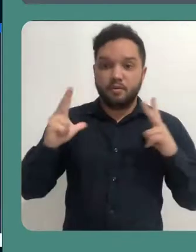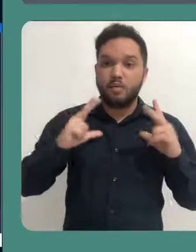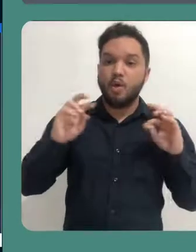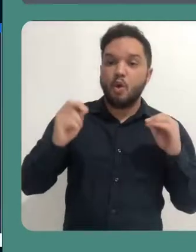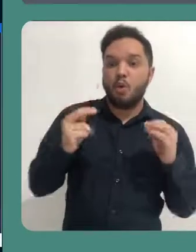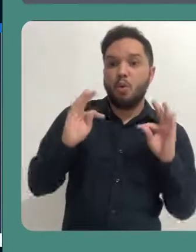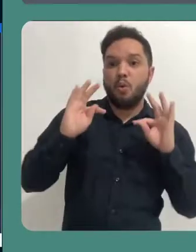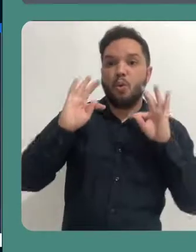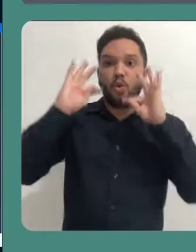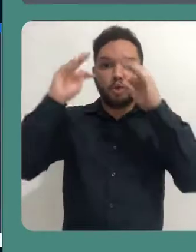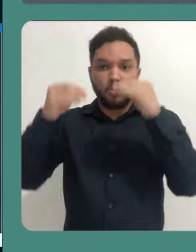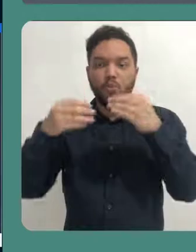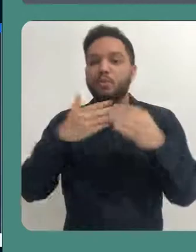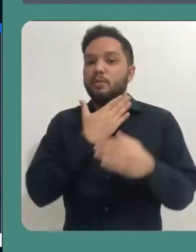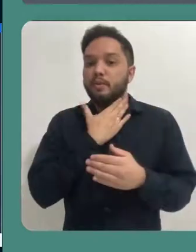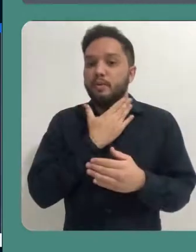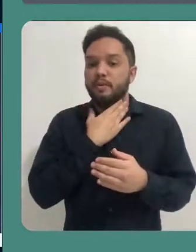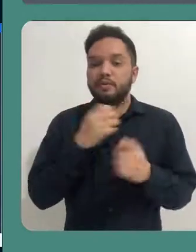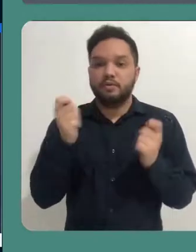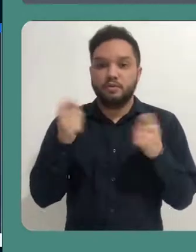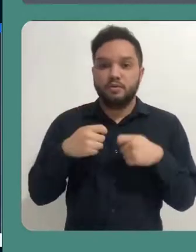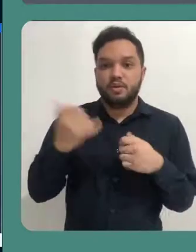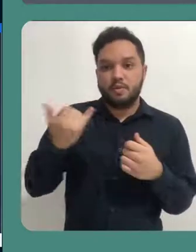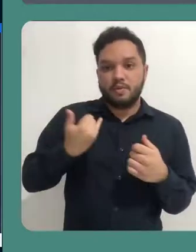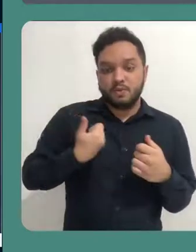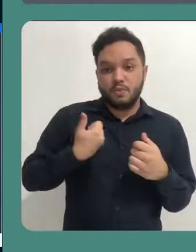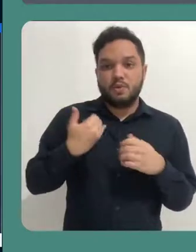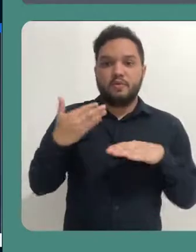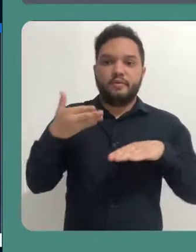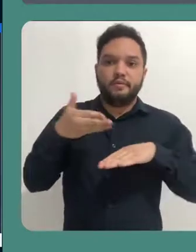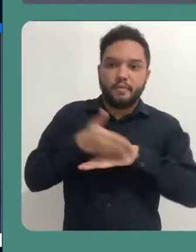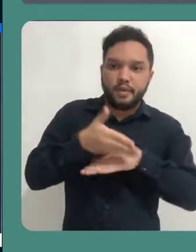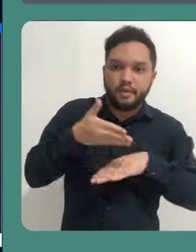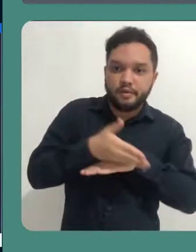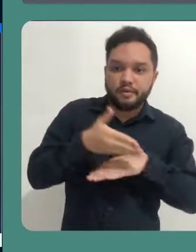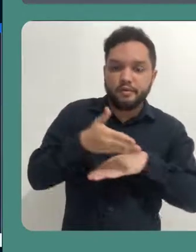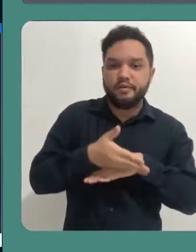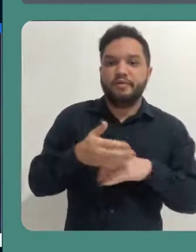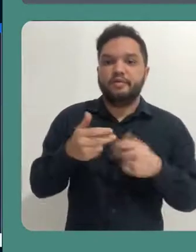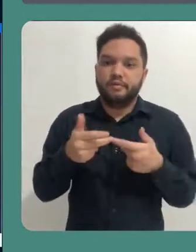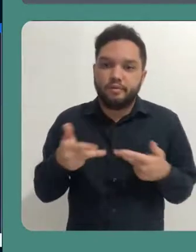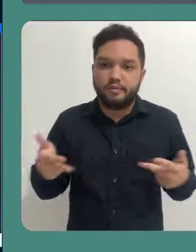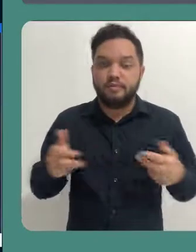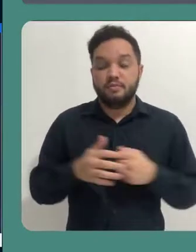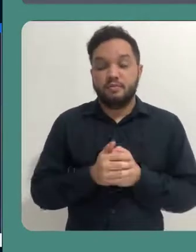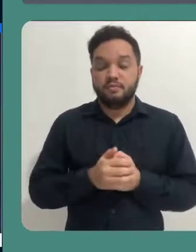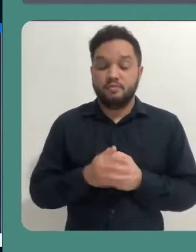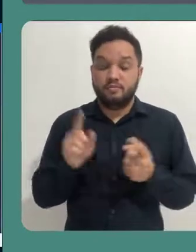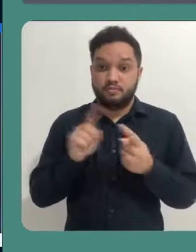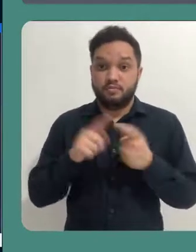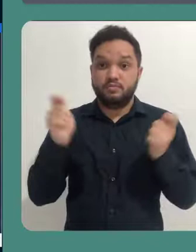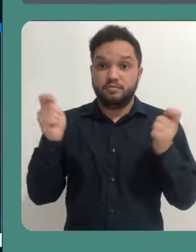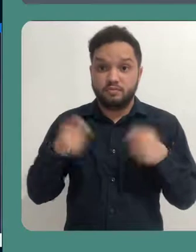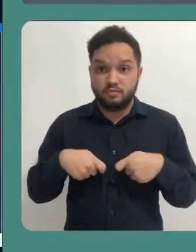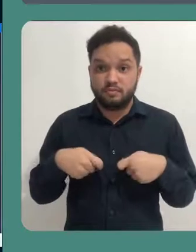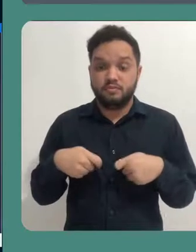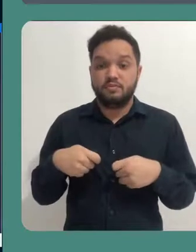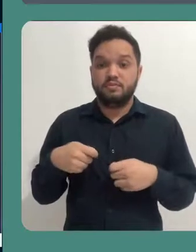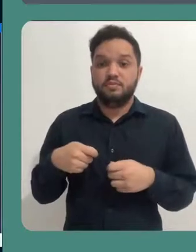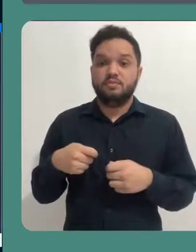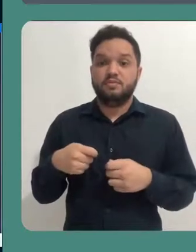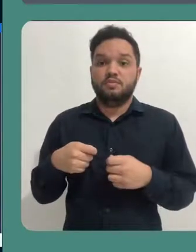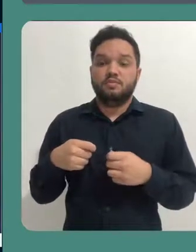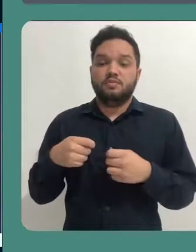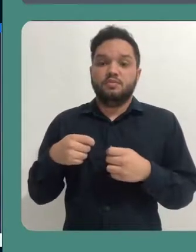-papo privado, bate-papo público e também para sinalizações de participantes quanto à intervenção. Aqui também você vai